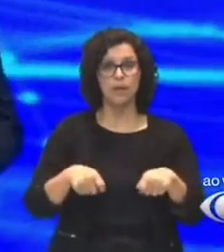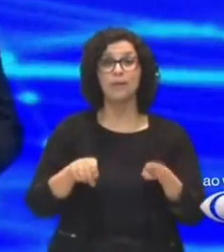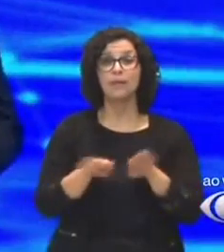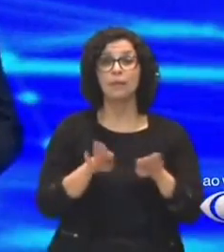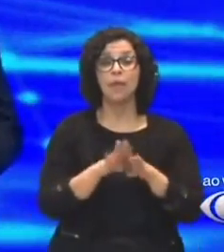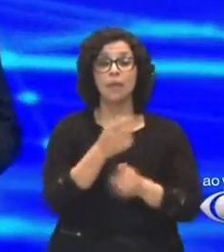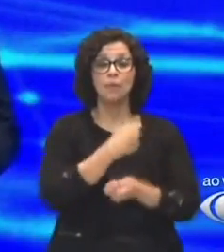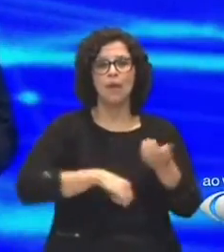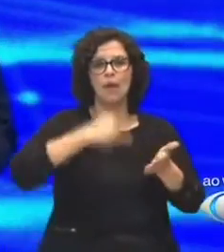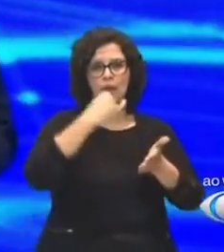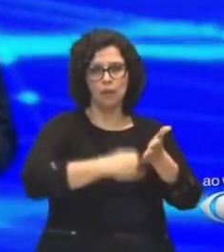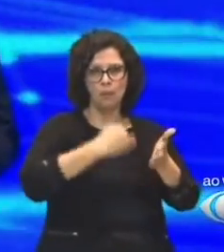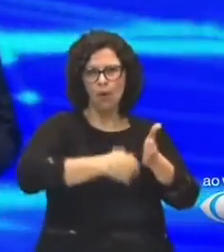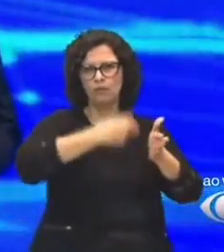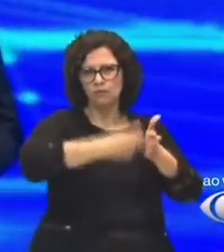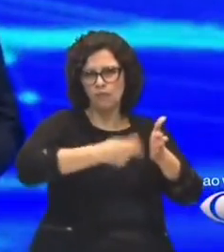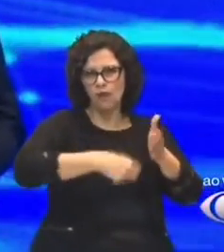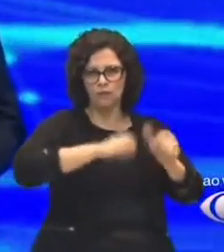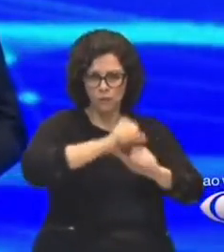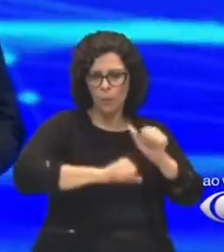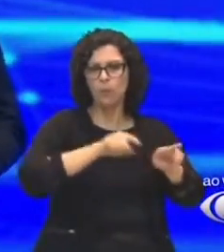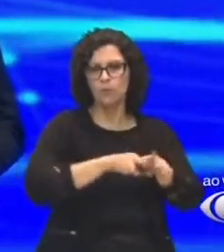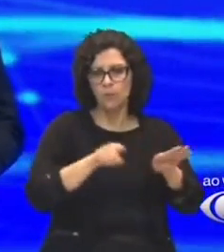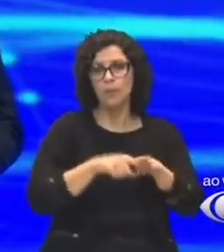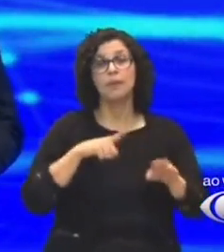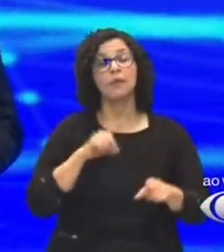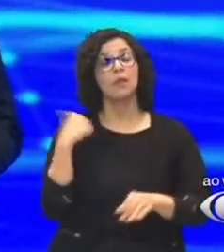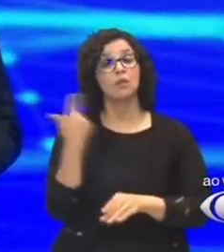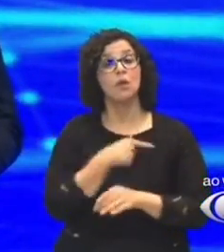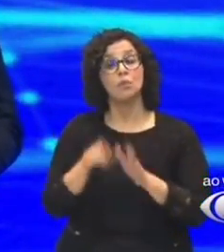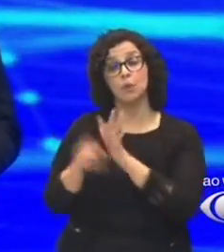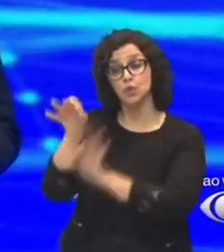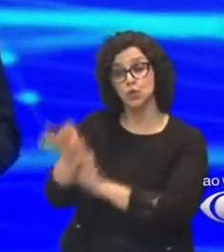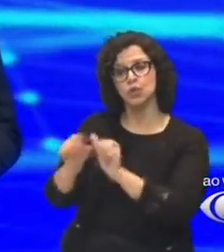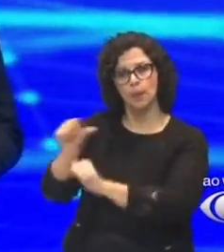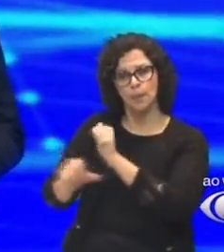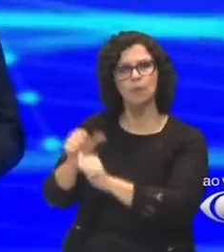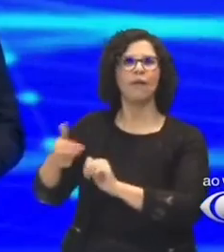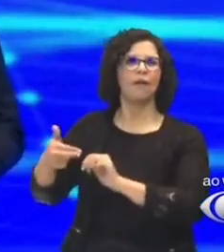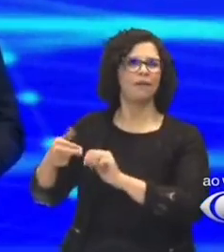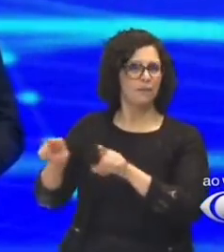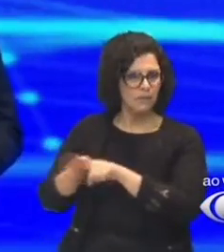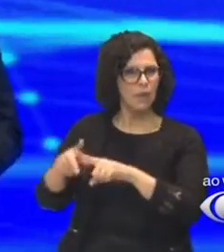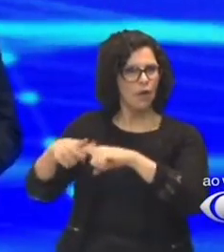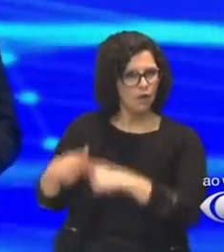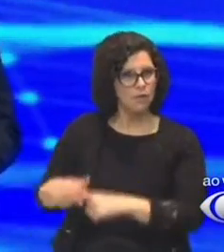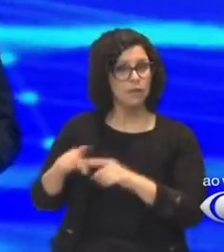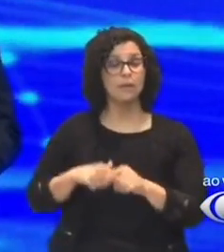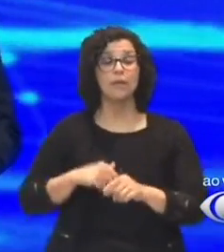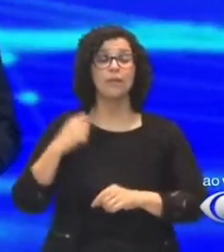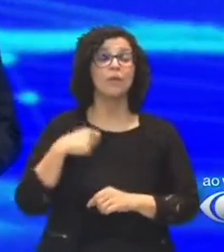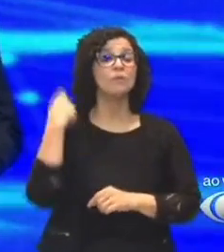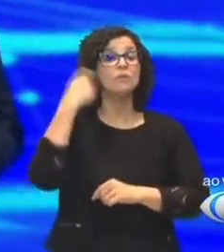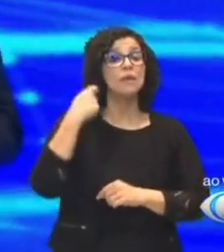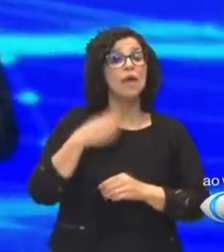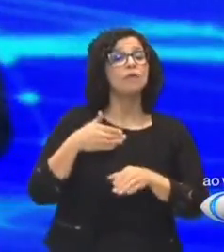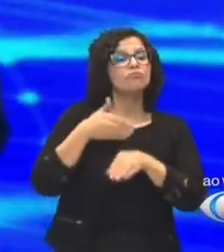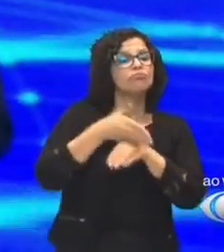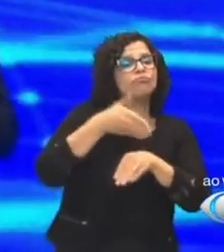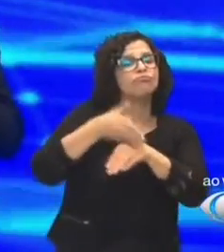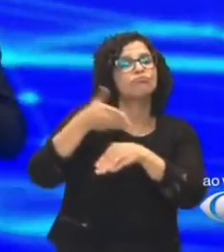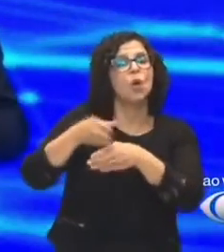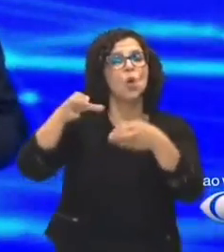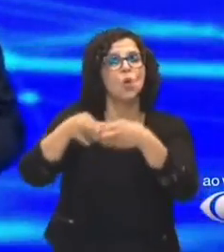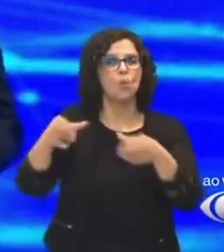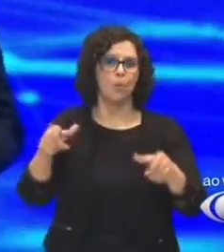A reforma tributária, a gente também tem que discutir a reforma da justiça e um senador também envolvido nas questões locais, nas